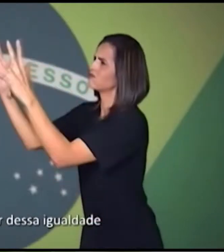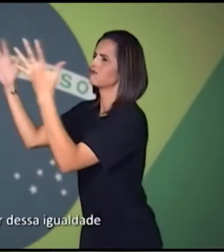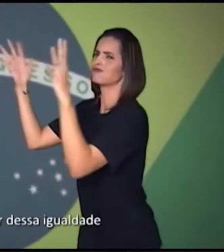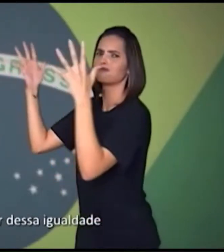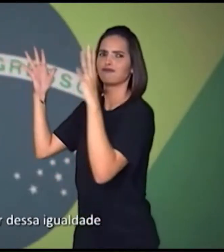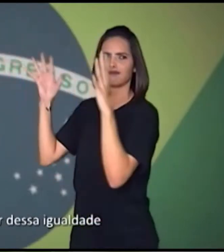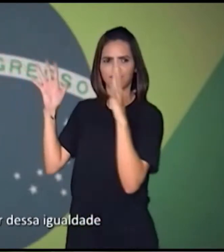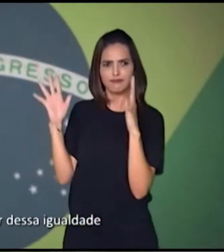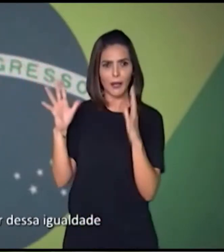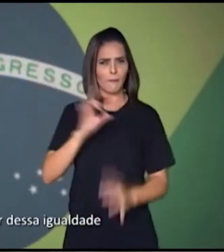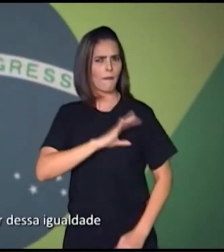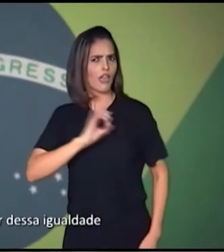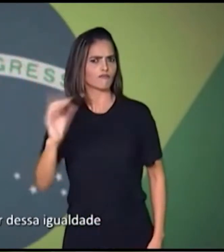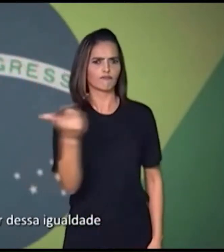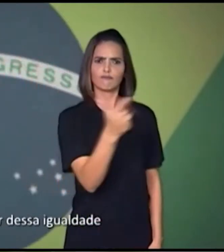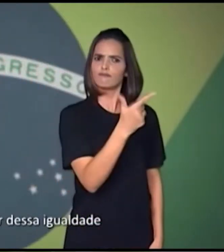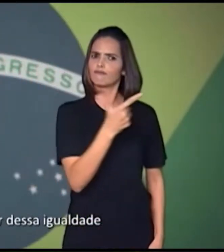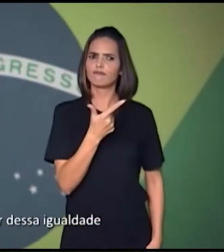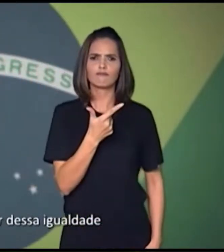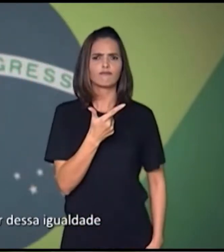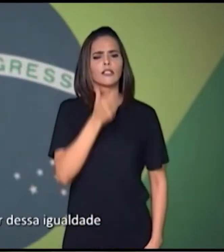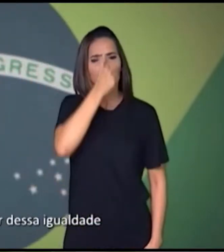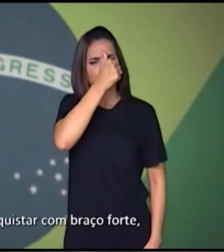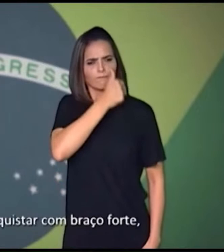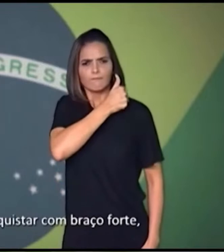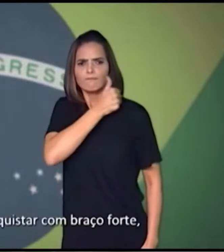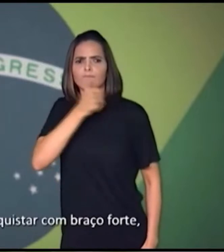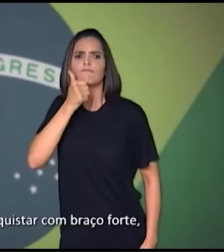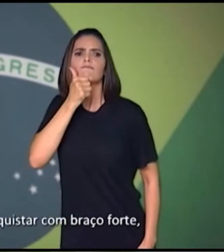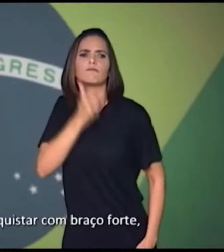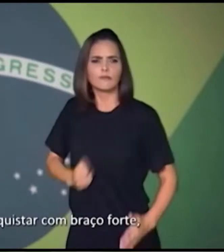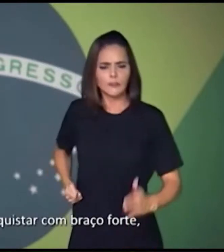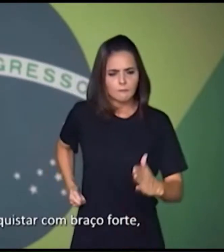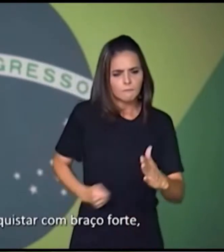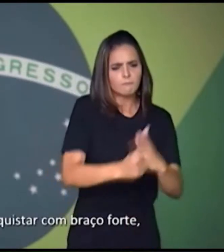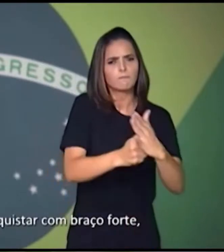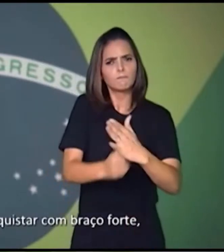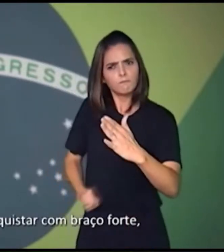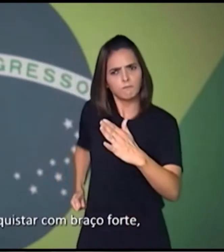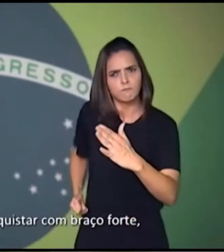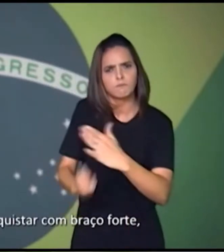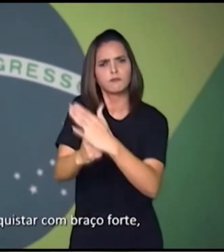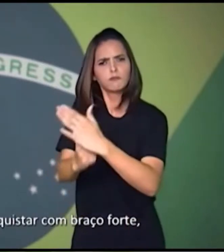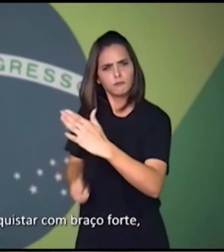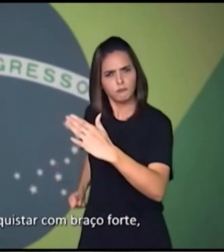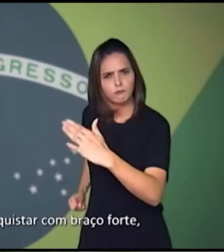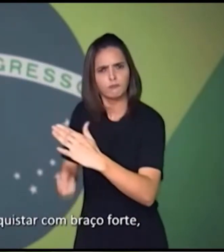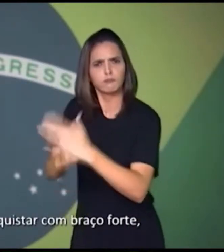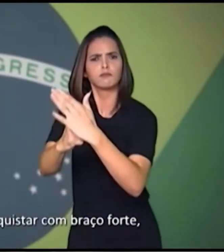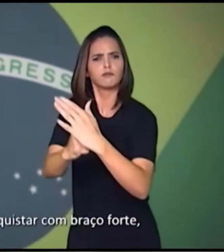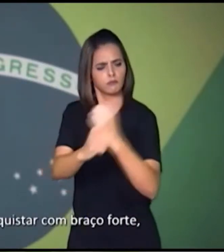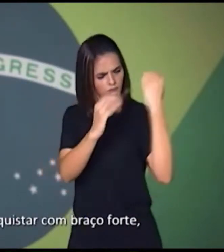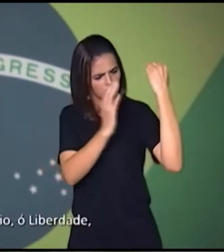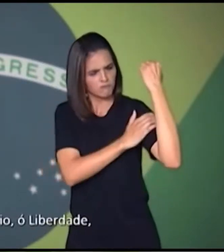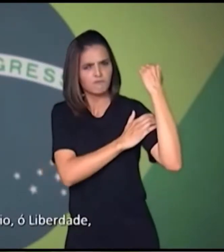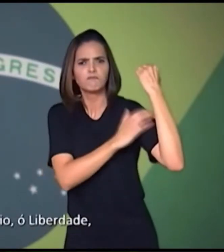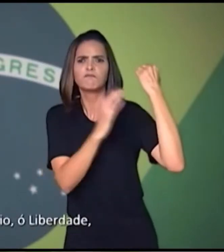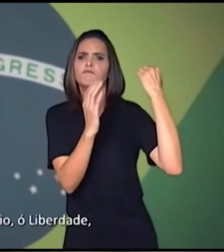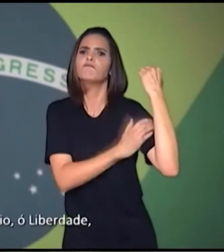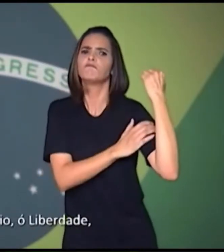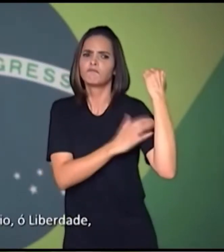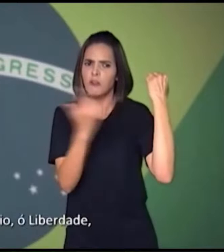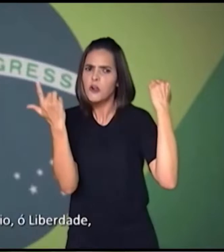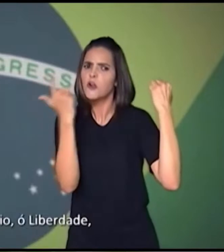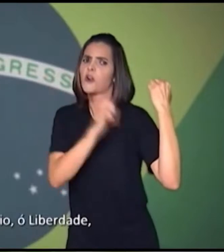melhor dessa igualdade Conseguimos conquistar com o braço forte Em teu